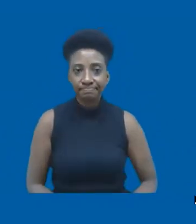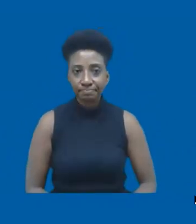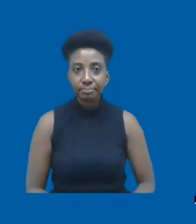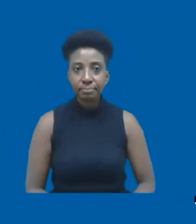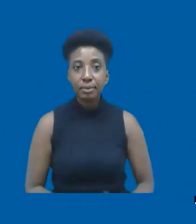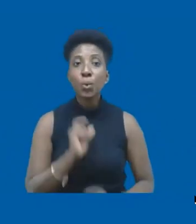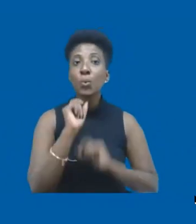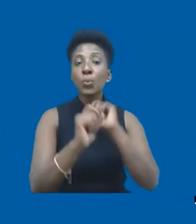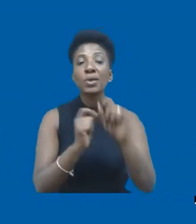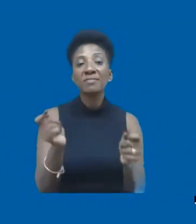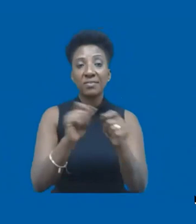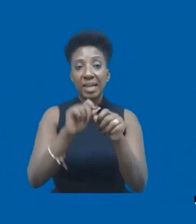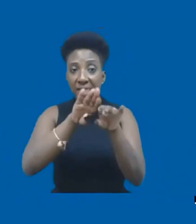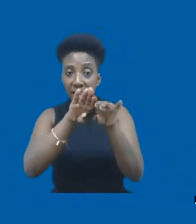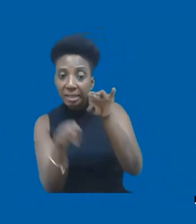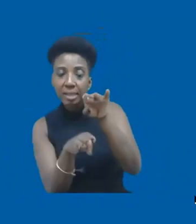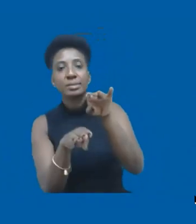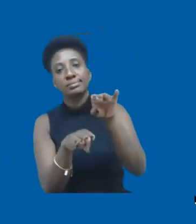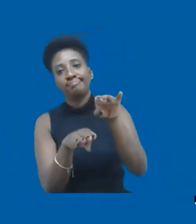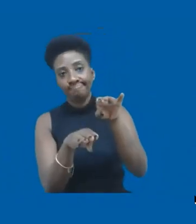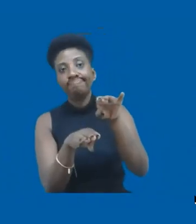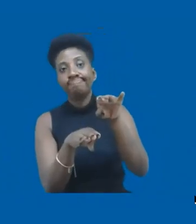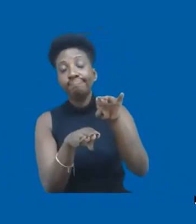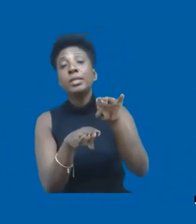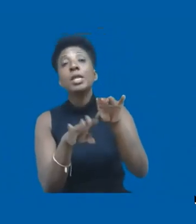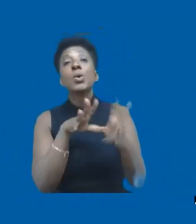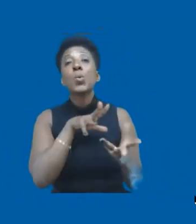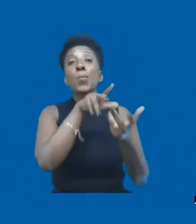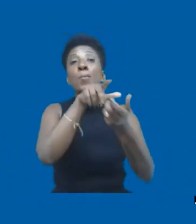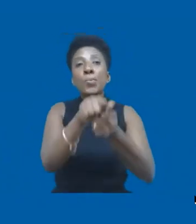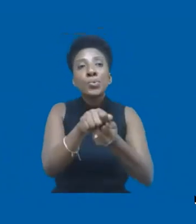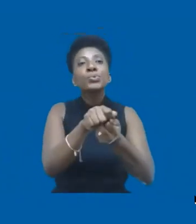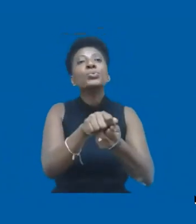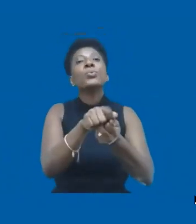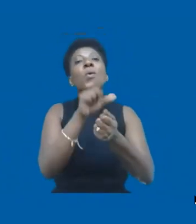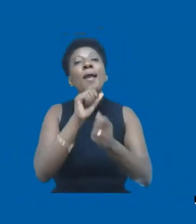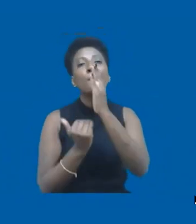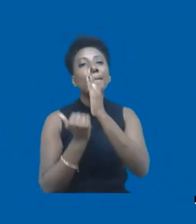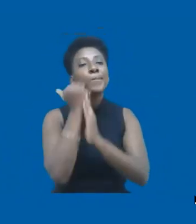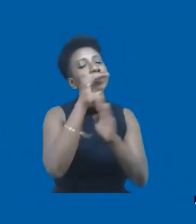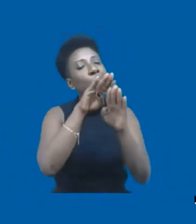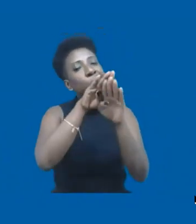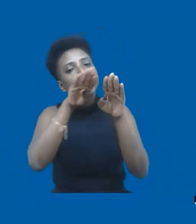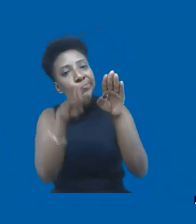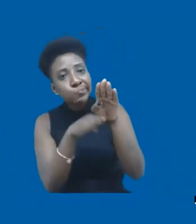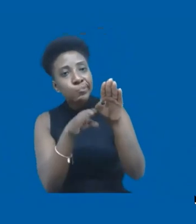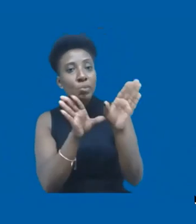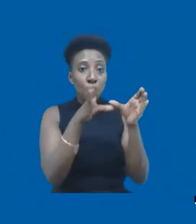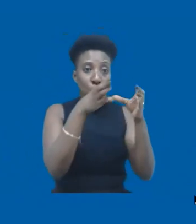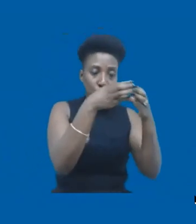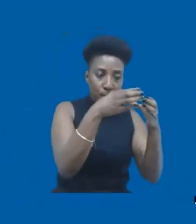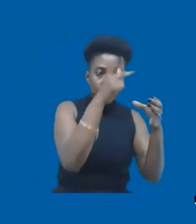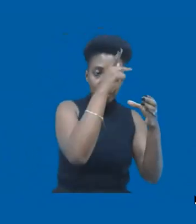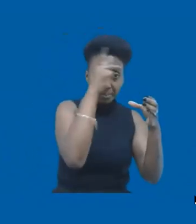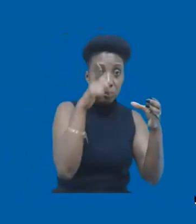as desigualdades sociais. O mundo é extremamente desigual. Um grupo seleto de pessoas detém